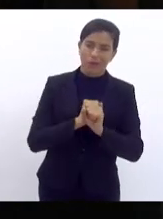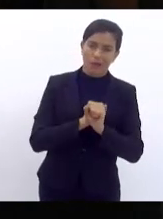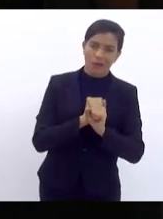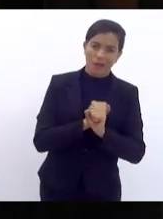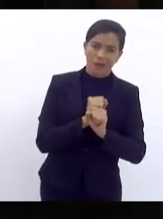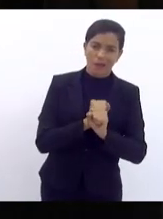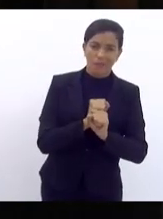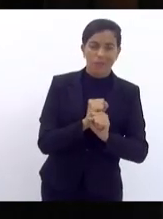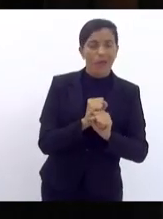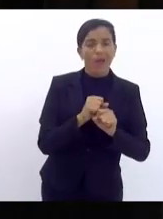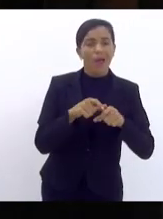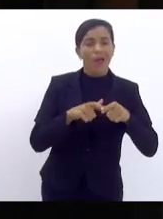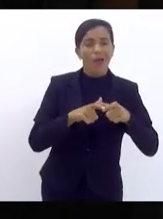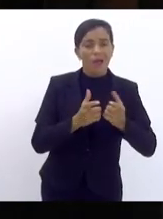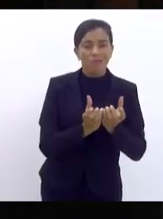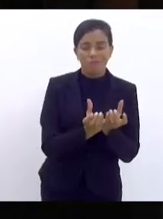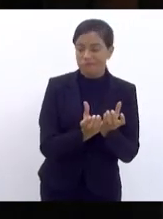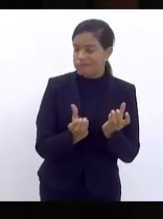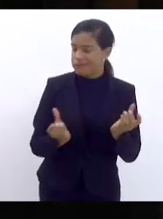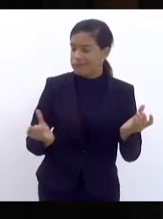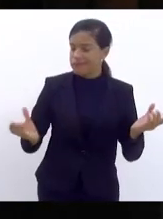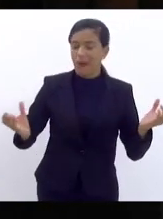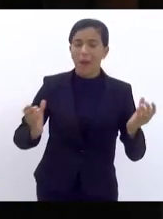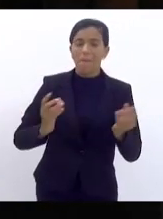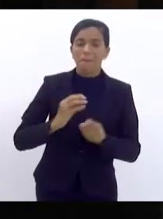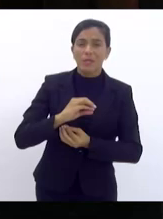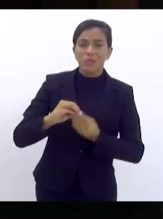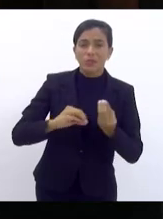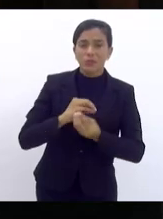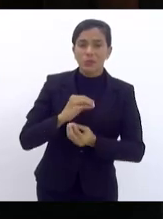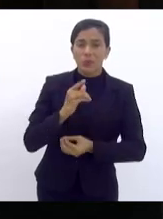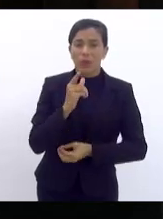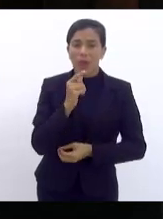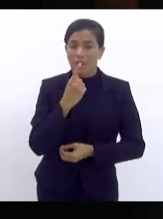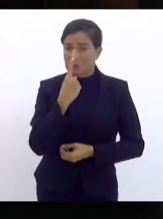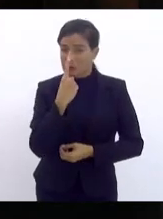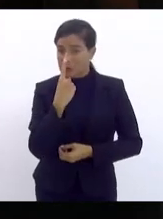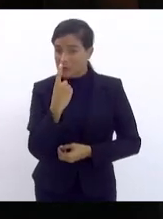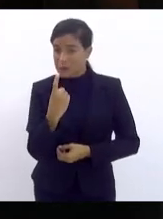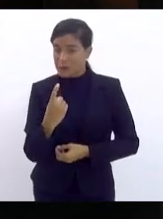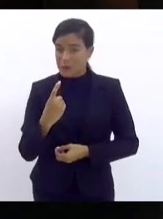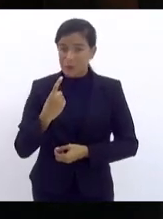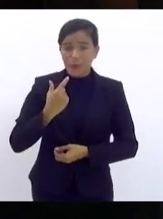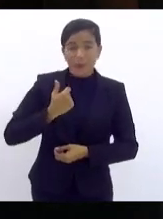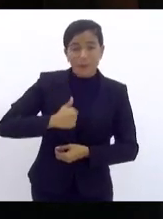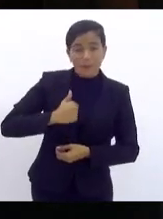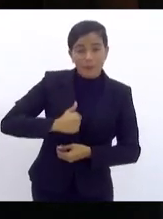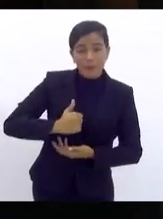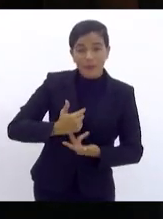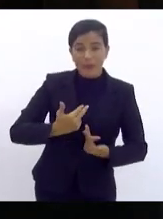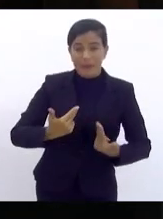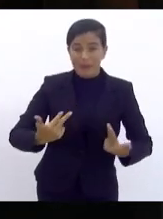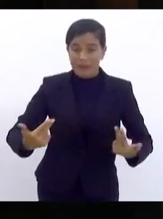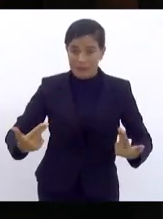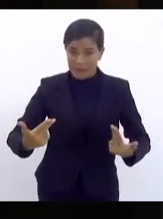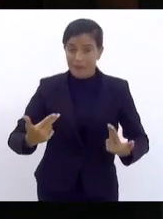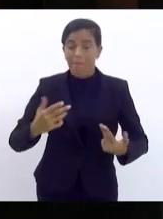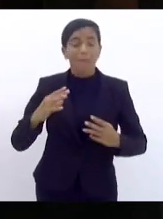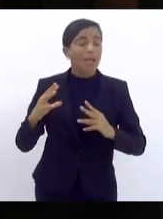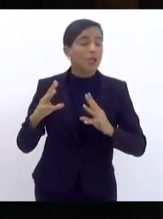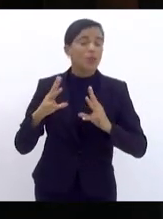galerias pluviais que se misturam com esgoto, causando um transtorno sem fim para todos que moram